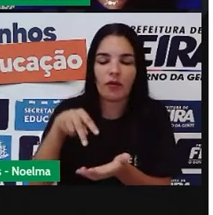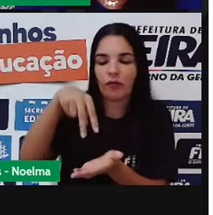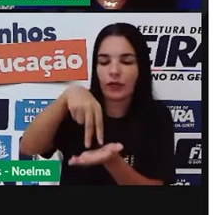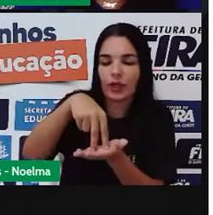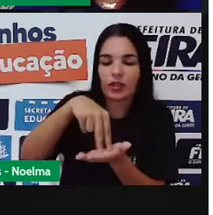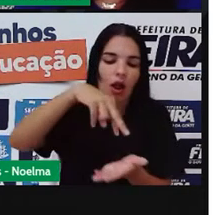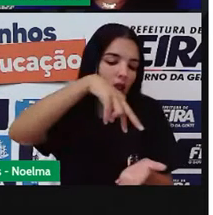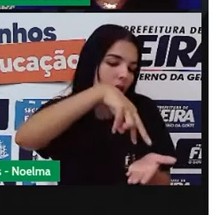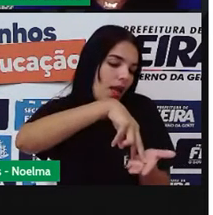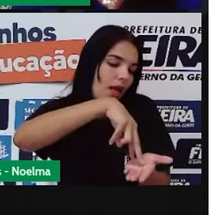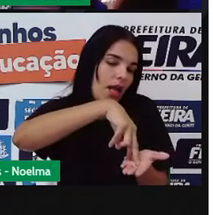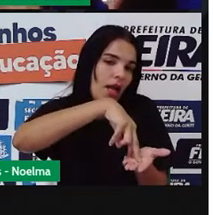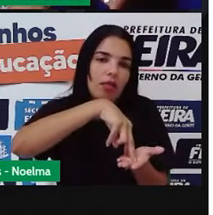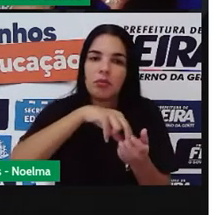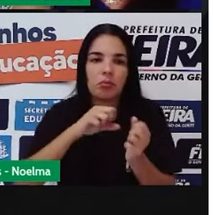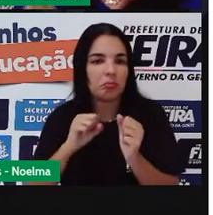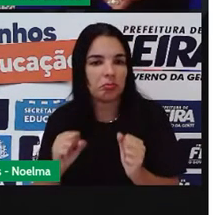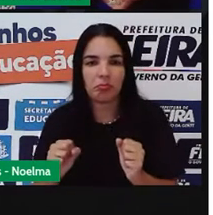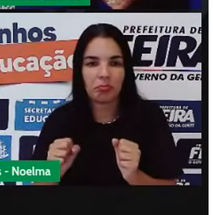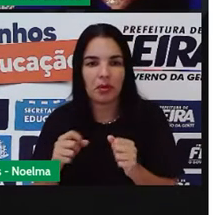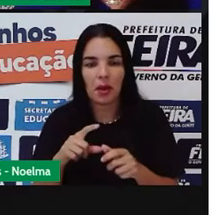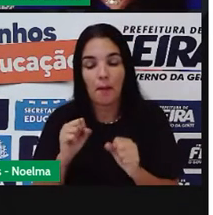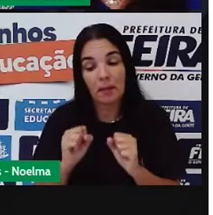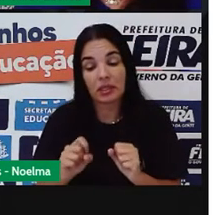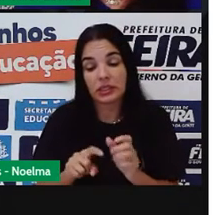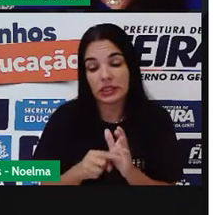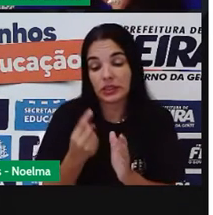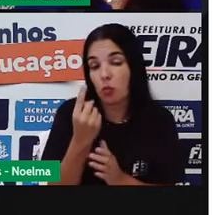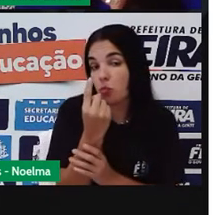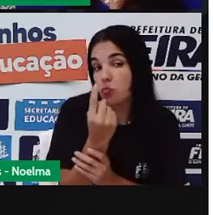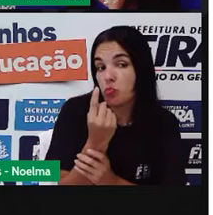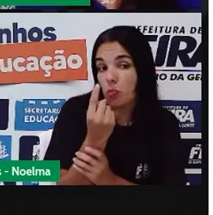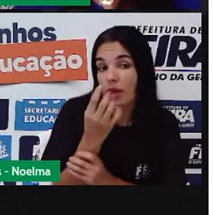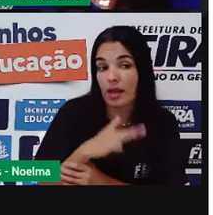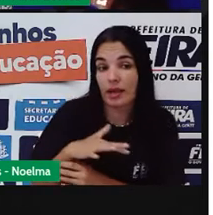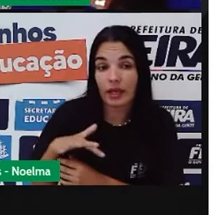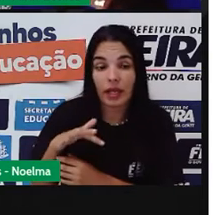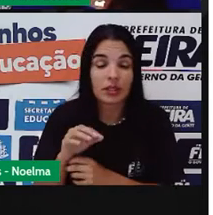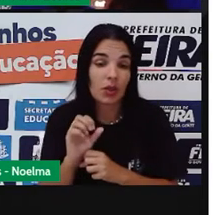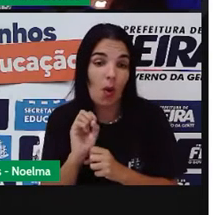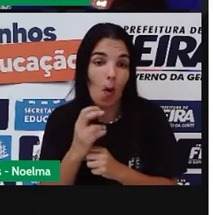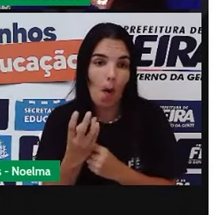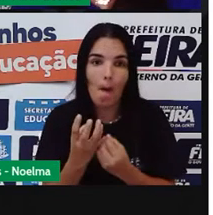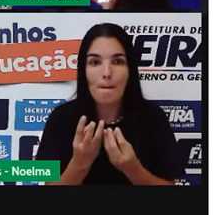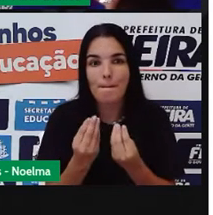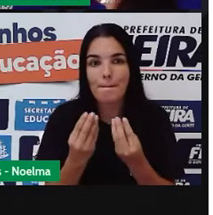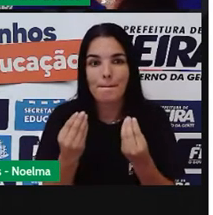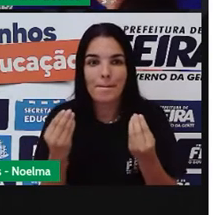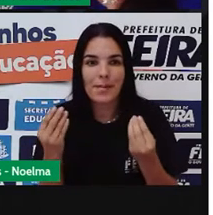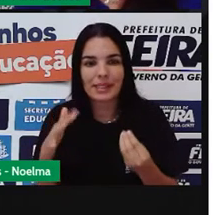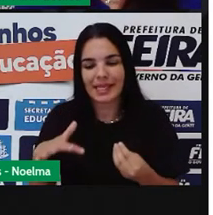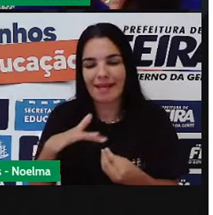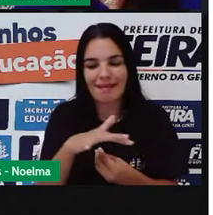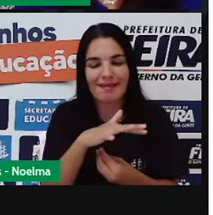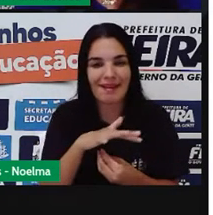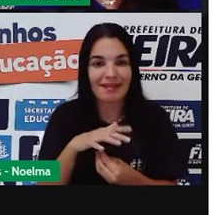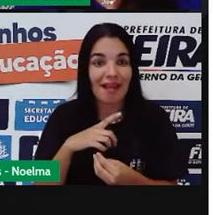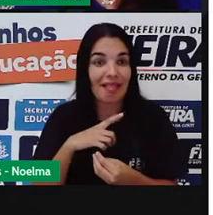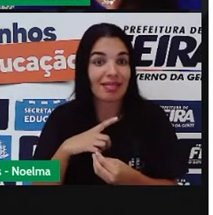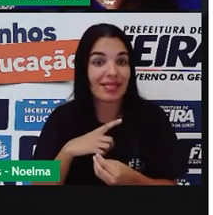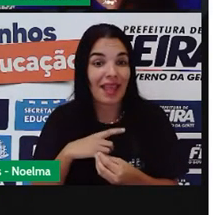lado para uma das pontas Pode ser só uma criança pulando ou pode ser várias crianças Já existe a